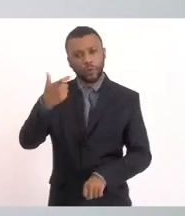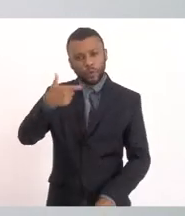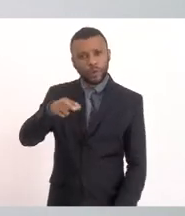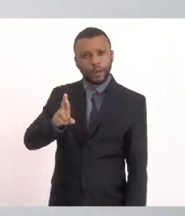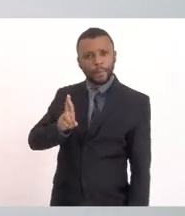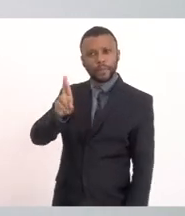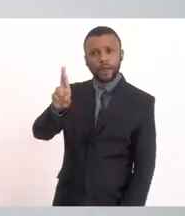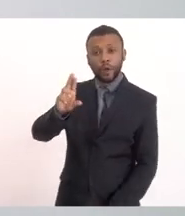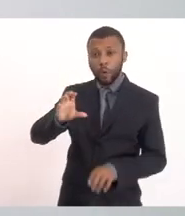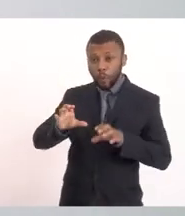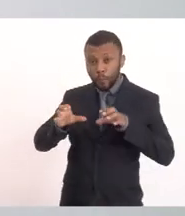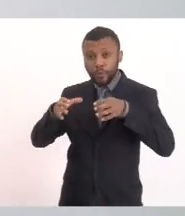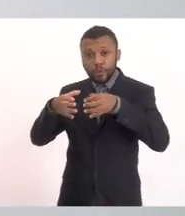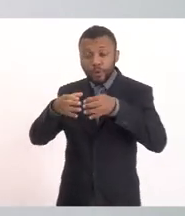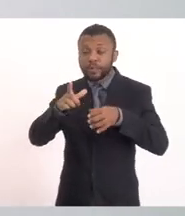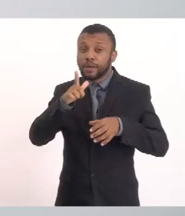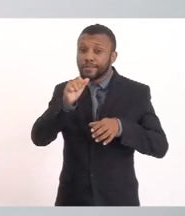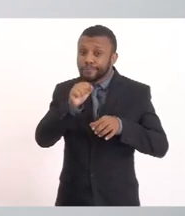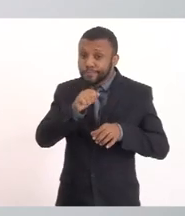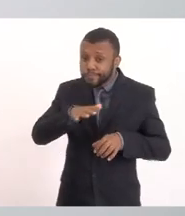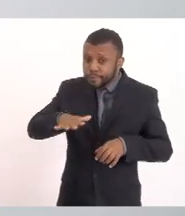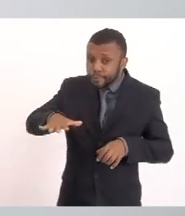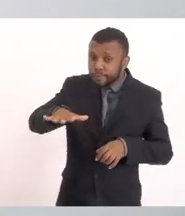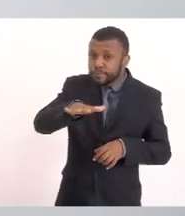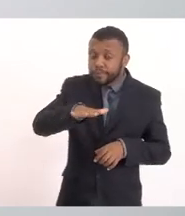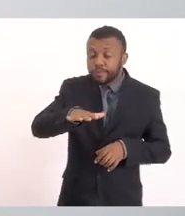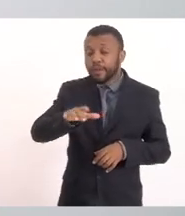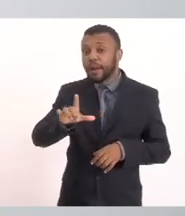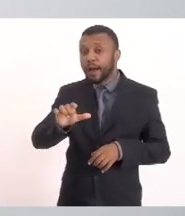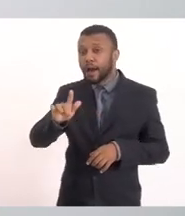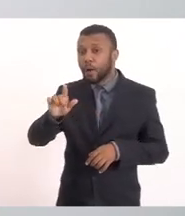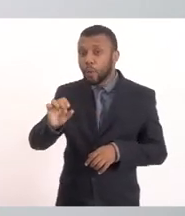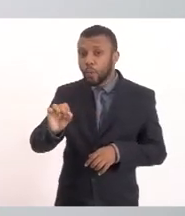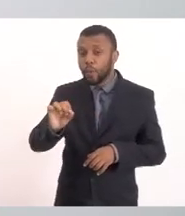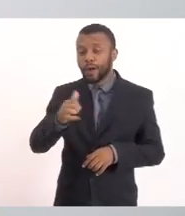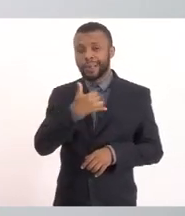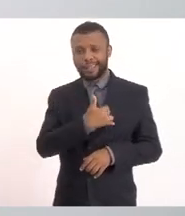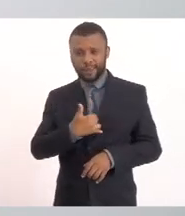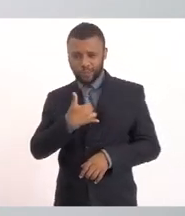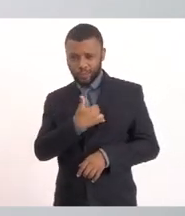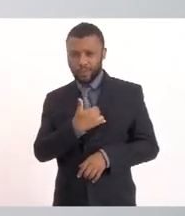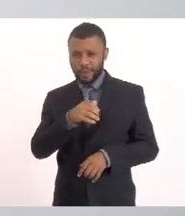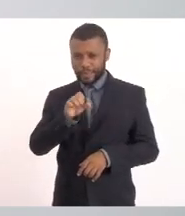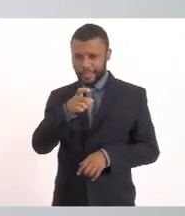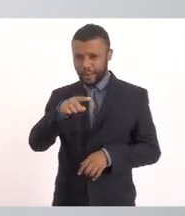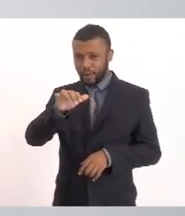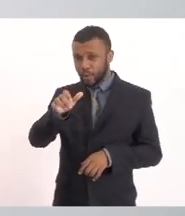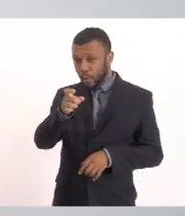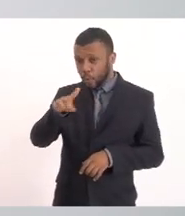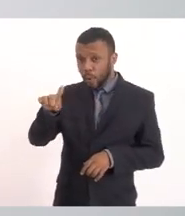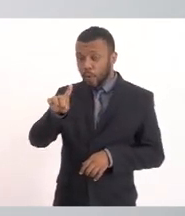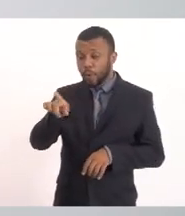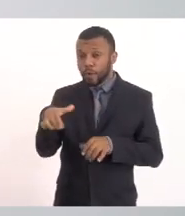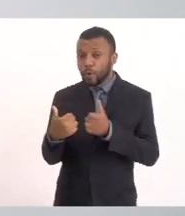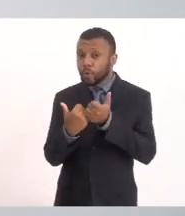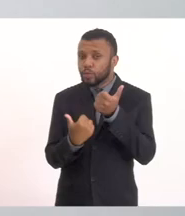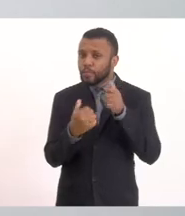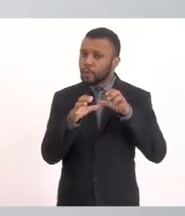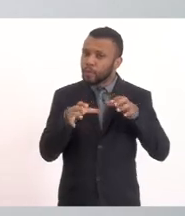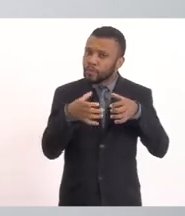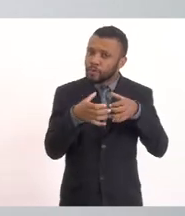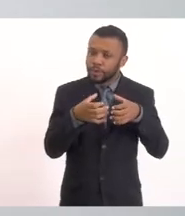comitê de bacias Hidrográficas Lago de São João E o subcomitê De Saquarema E o subcomitê De